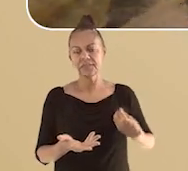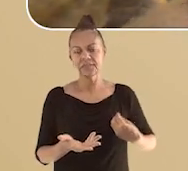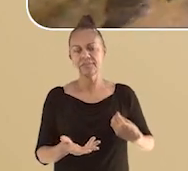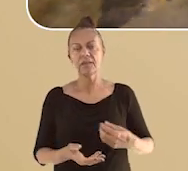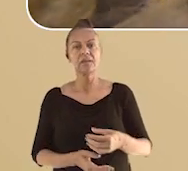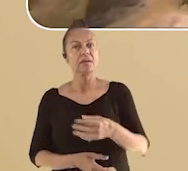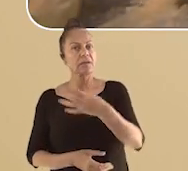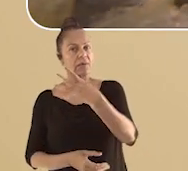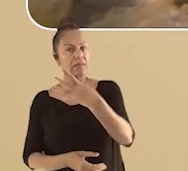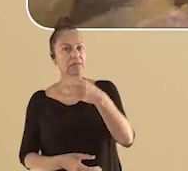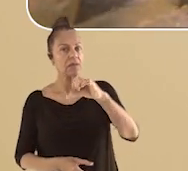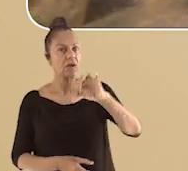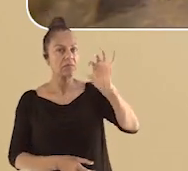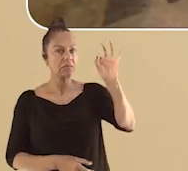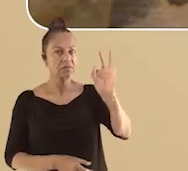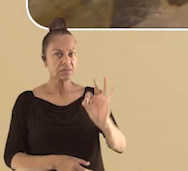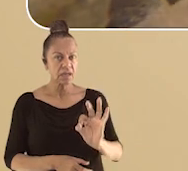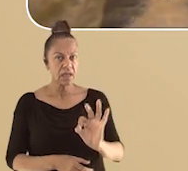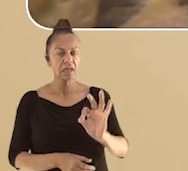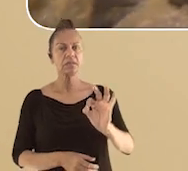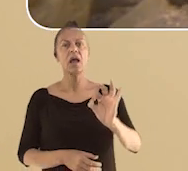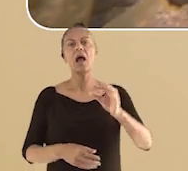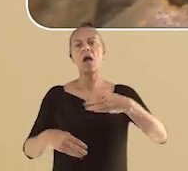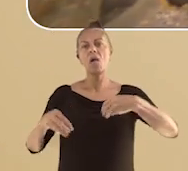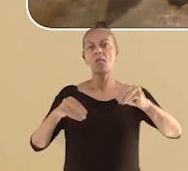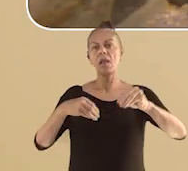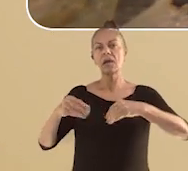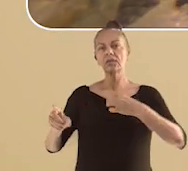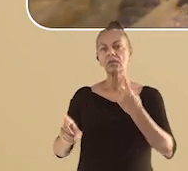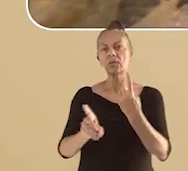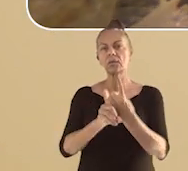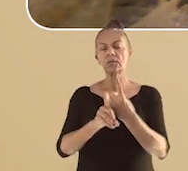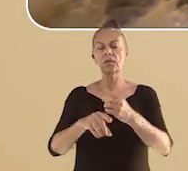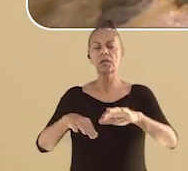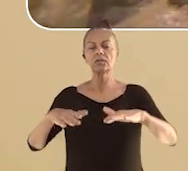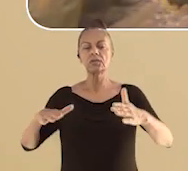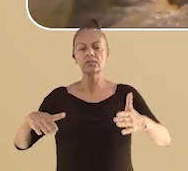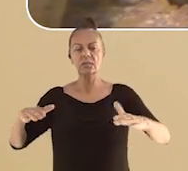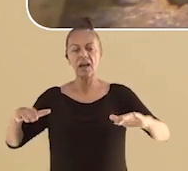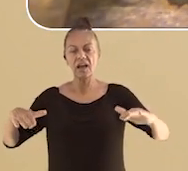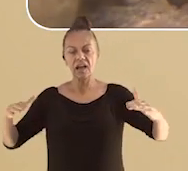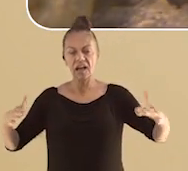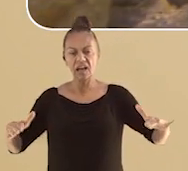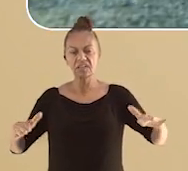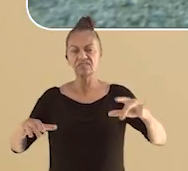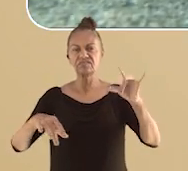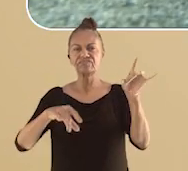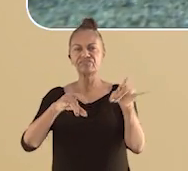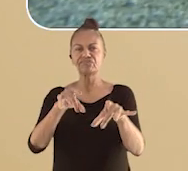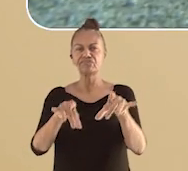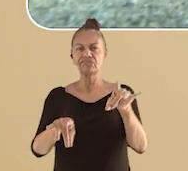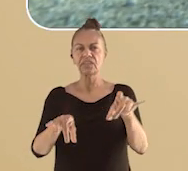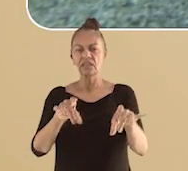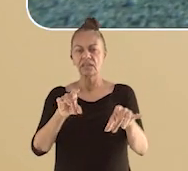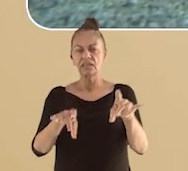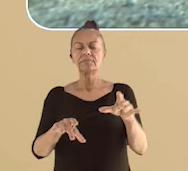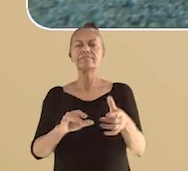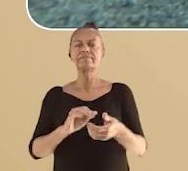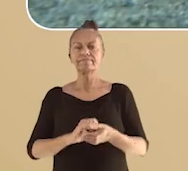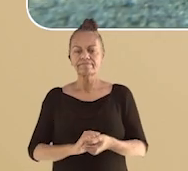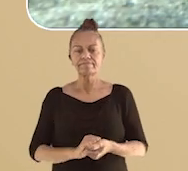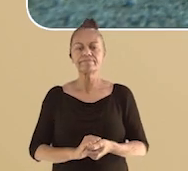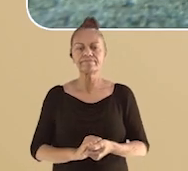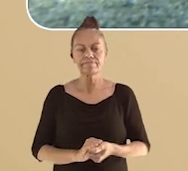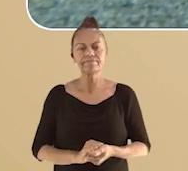Ainda assim, 49% dos plásticos encontrados nos mares correspondem a plásticos